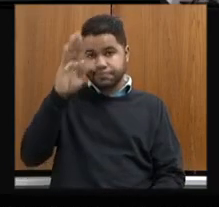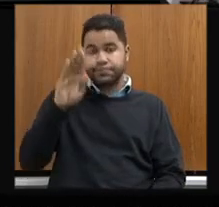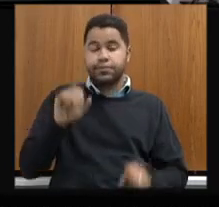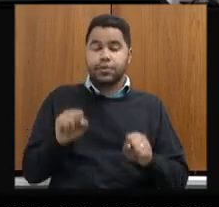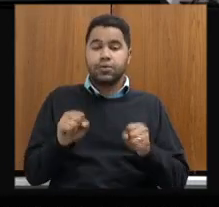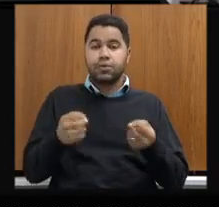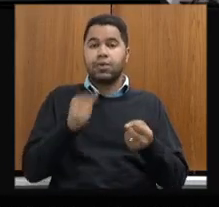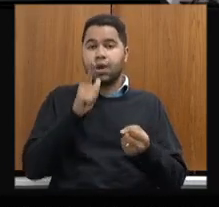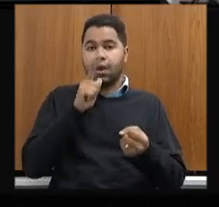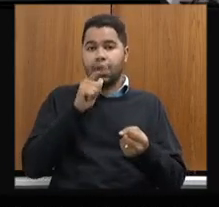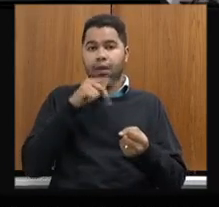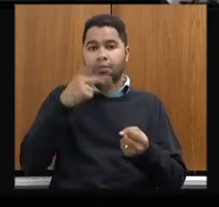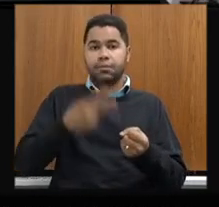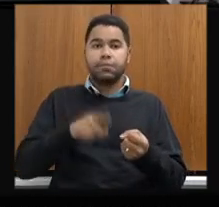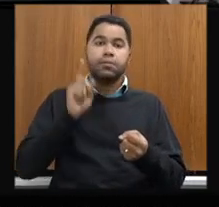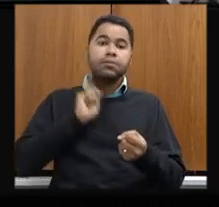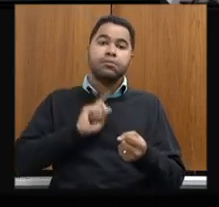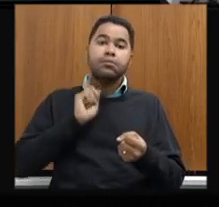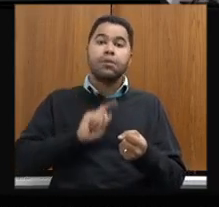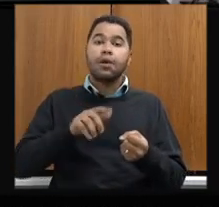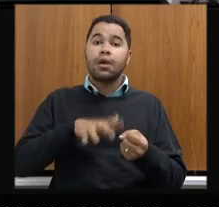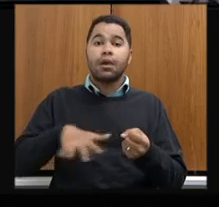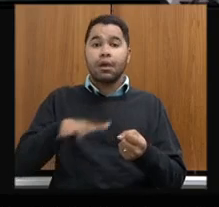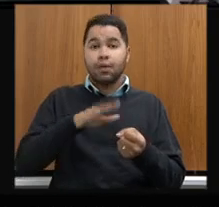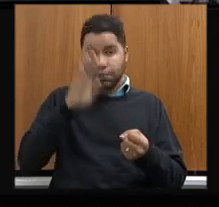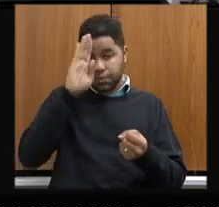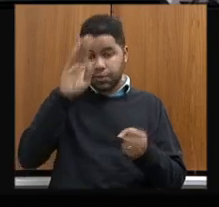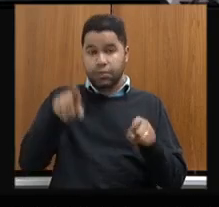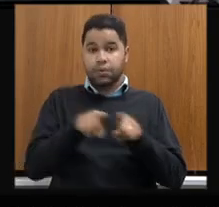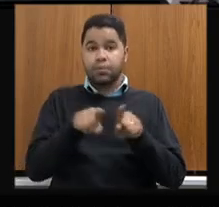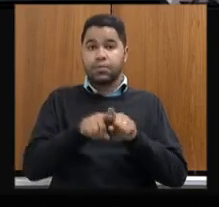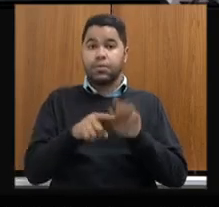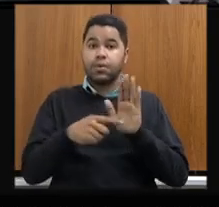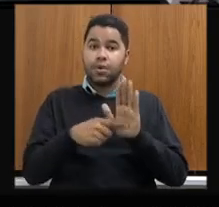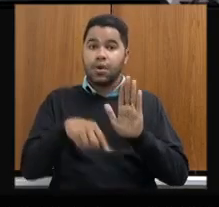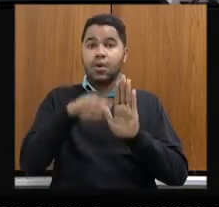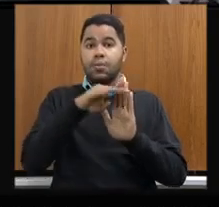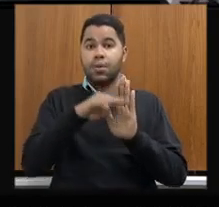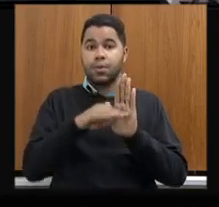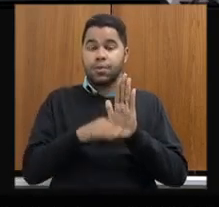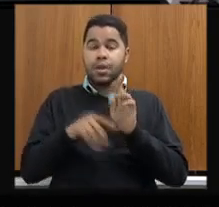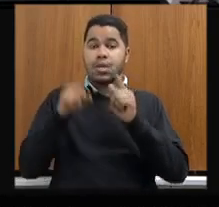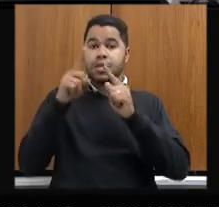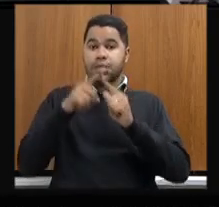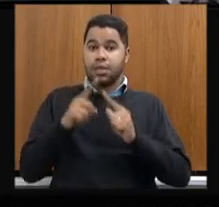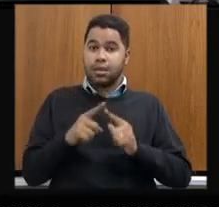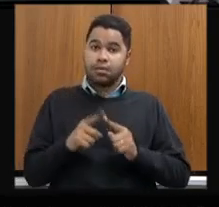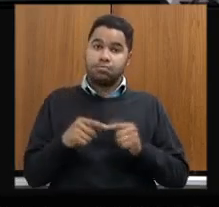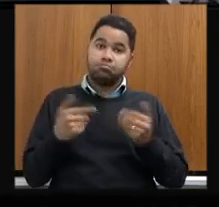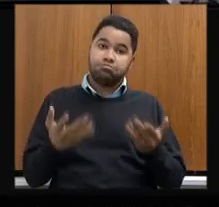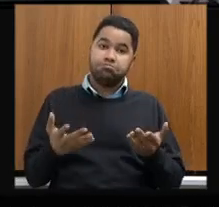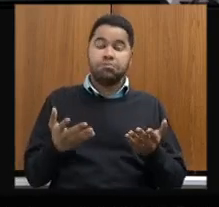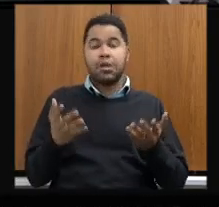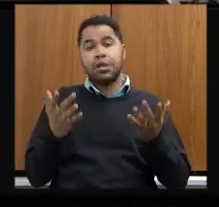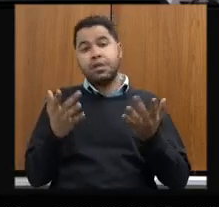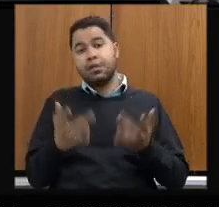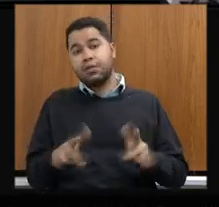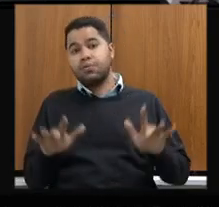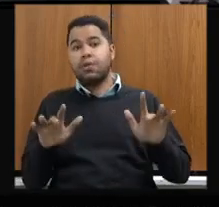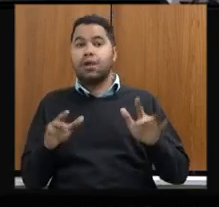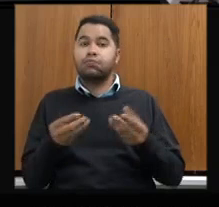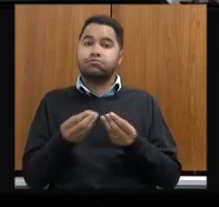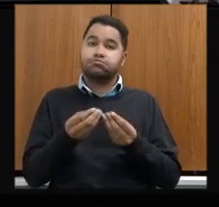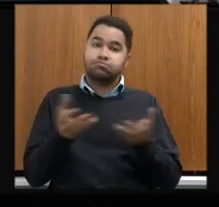hídrica no Estado de Minas Gerais. Essas áreas prioritárias também foram definidas a partir de critérios técnicos, sejam condições naturais, de